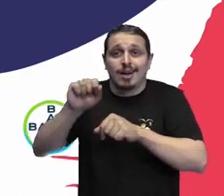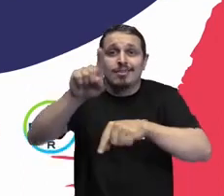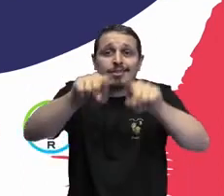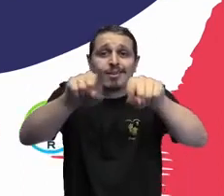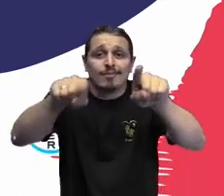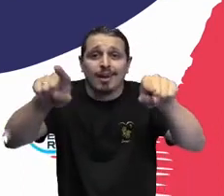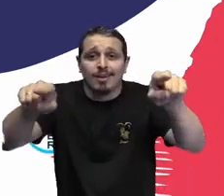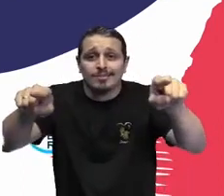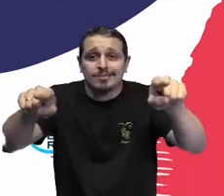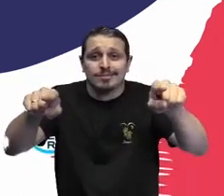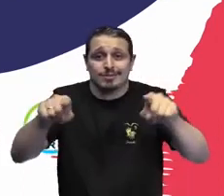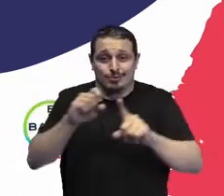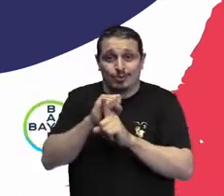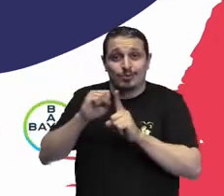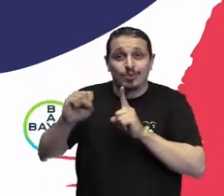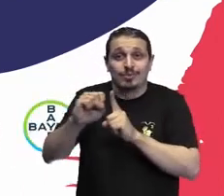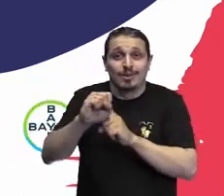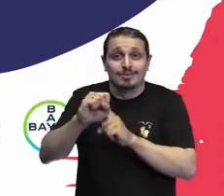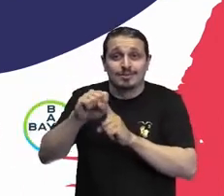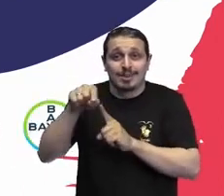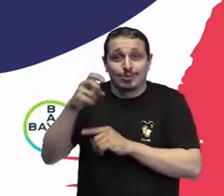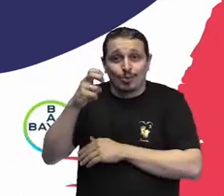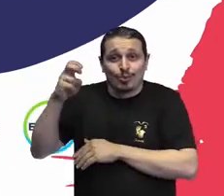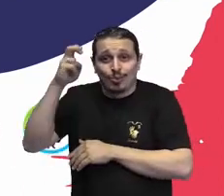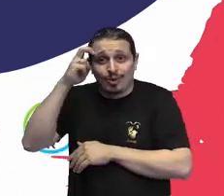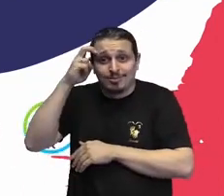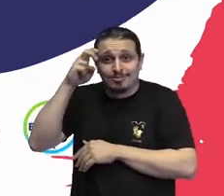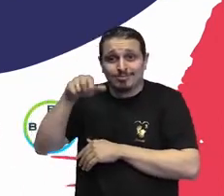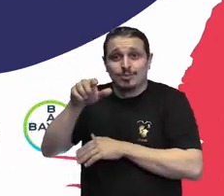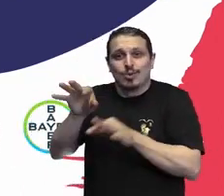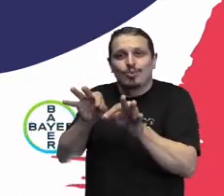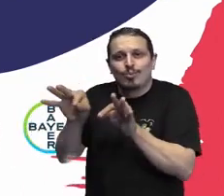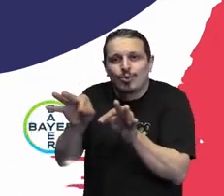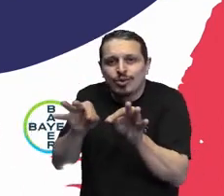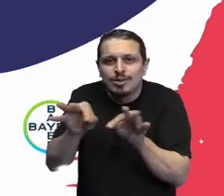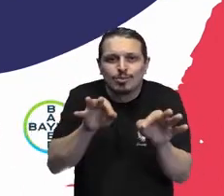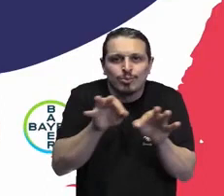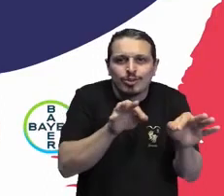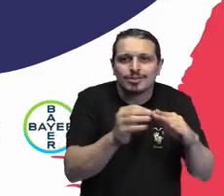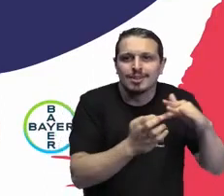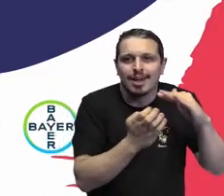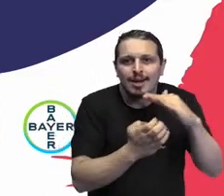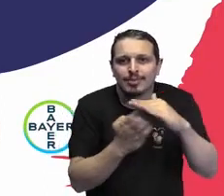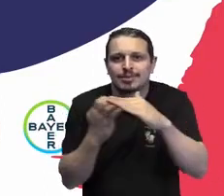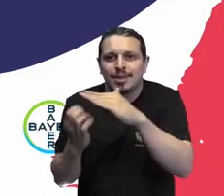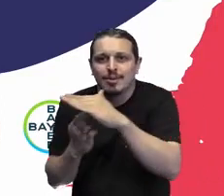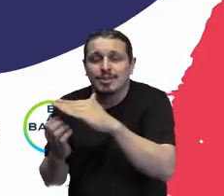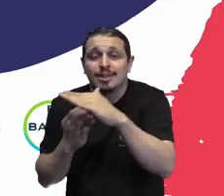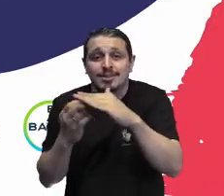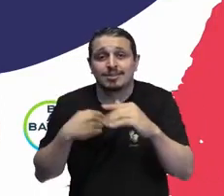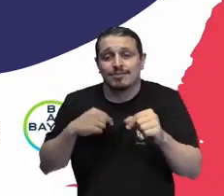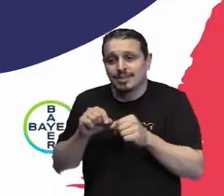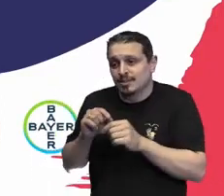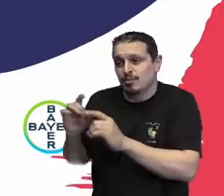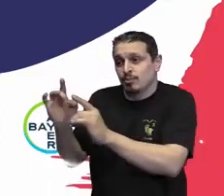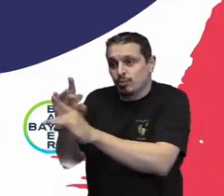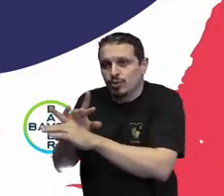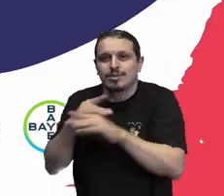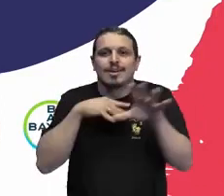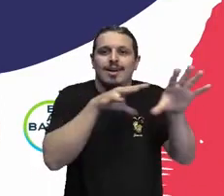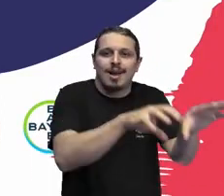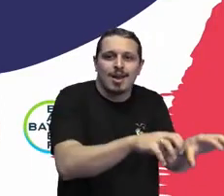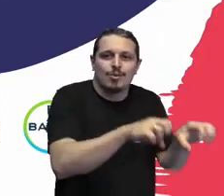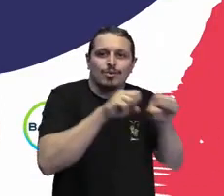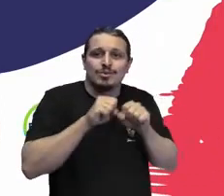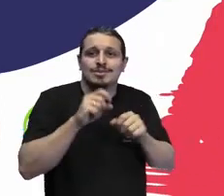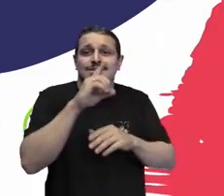mudança da organização, porque a cultura da minha organização precisa estar preparada para receber todas as pessoas. Receber todas as pessoas,